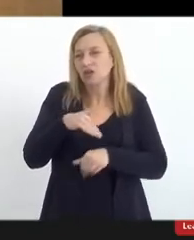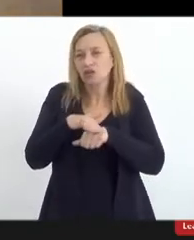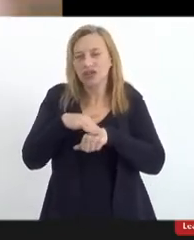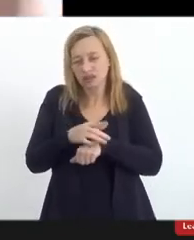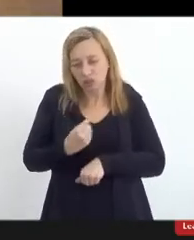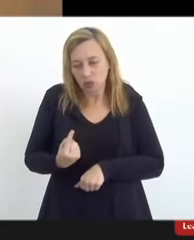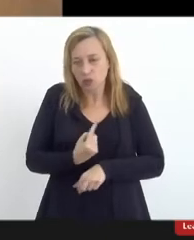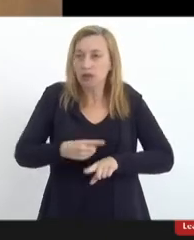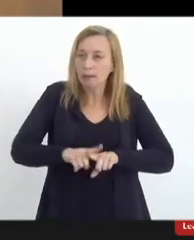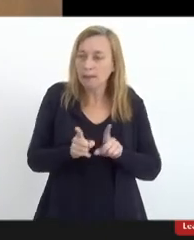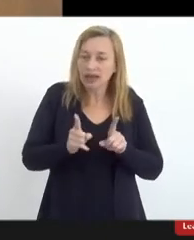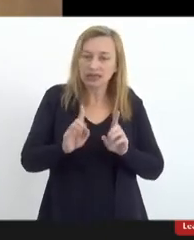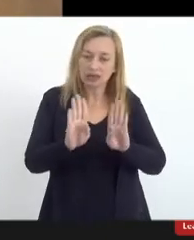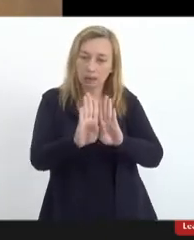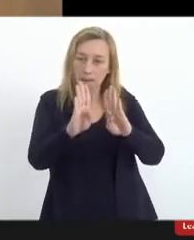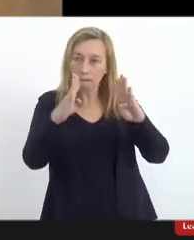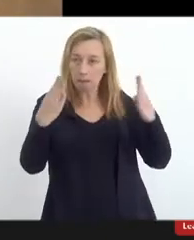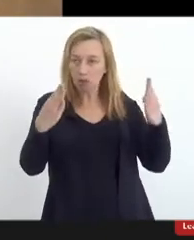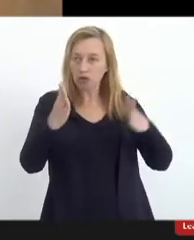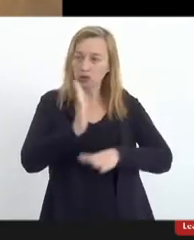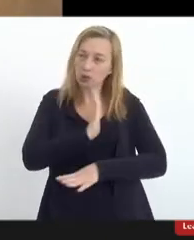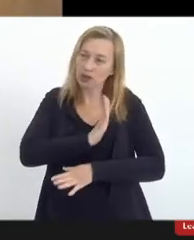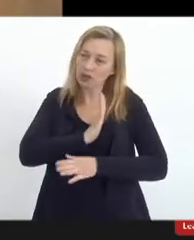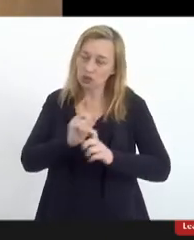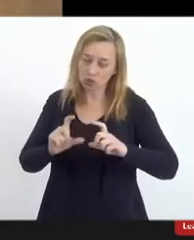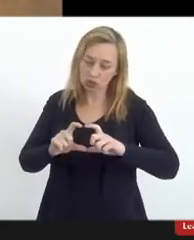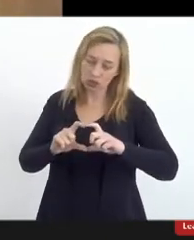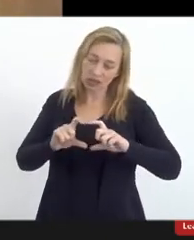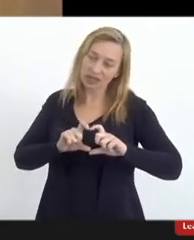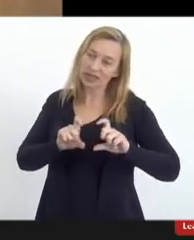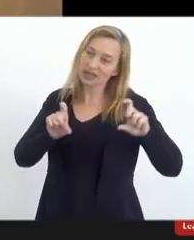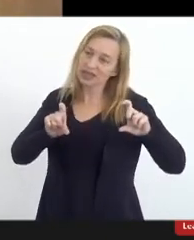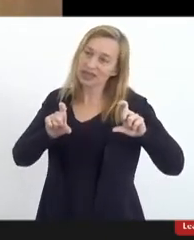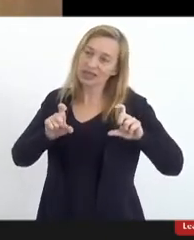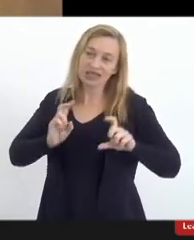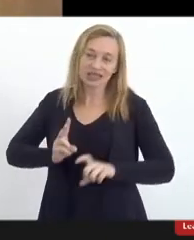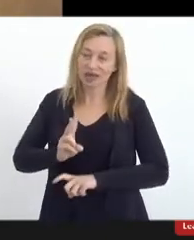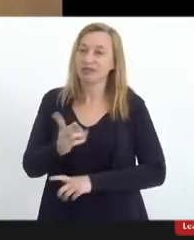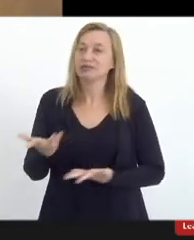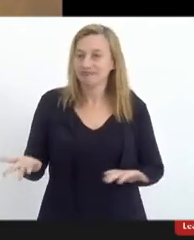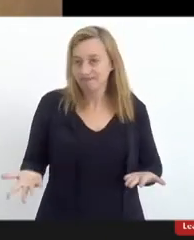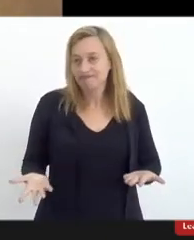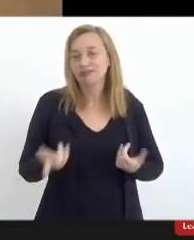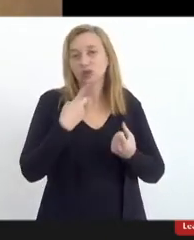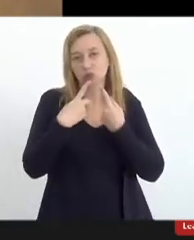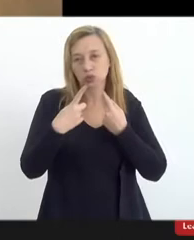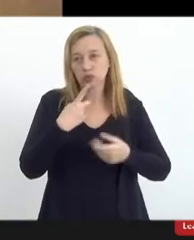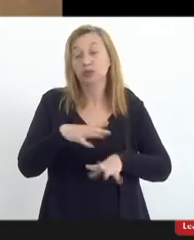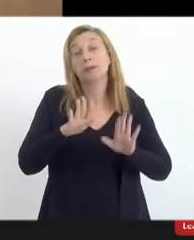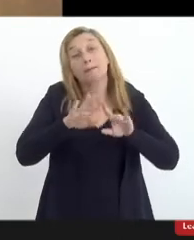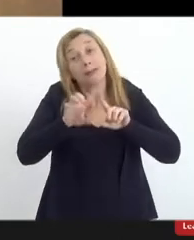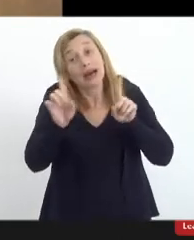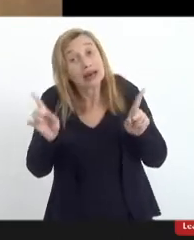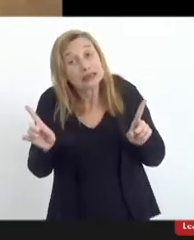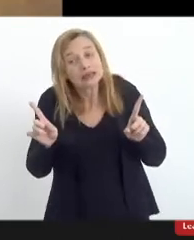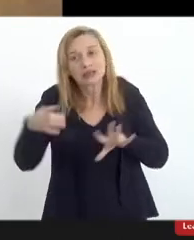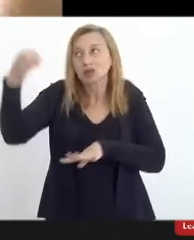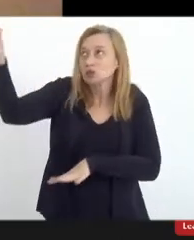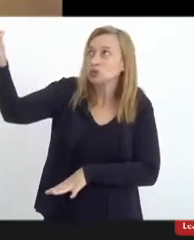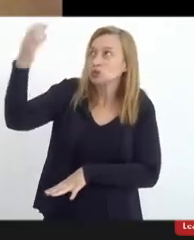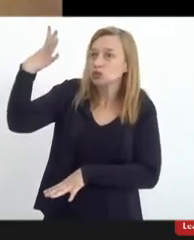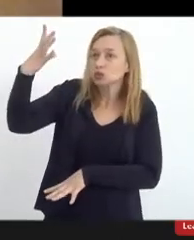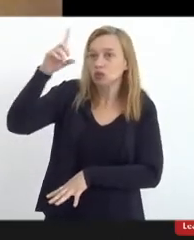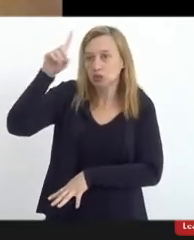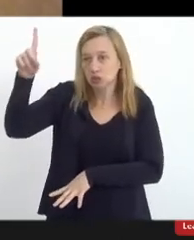Mas as nossas portas e os nossos corações estão sempre abertos ao diálogo. Mas, com a graça de Deus,